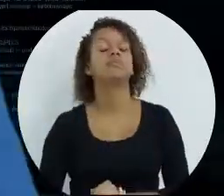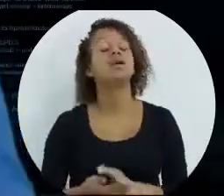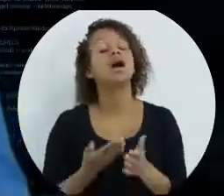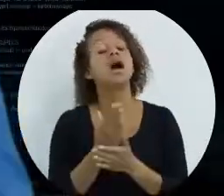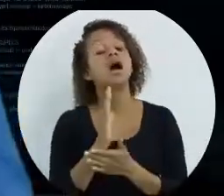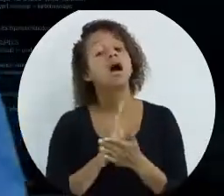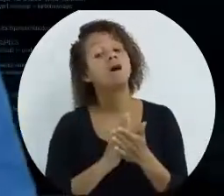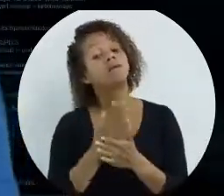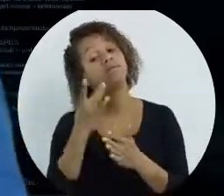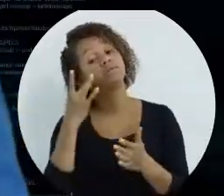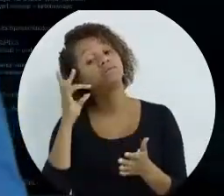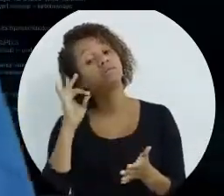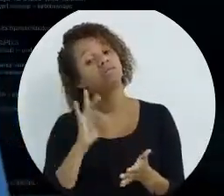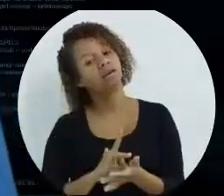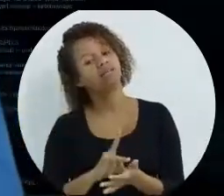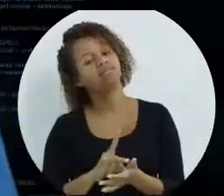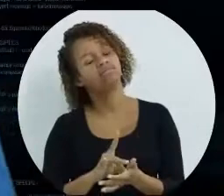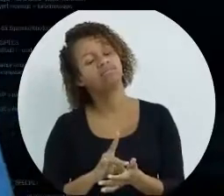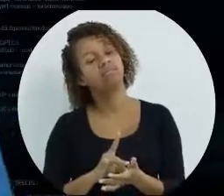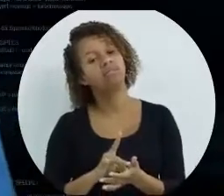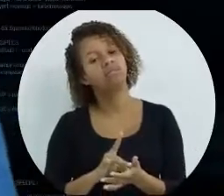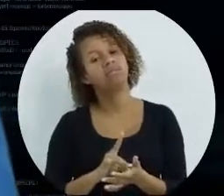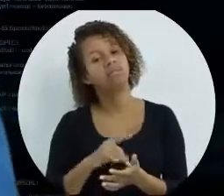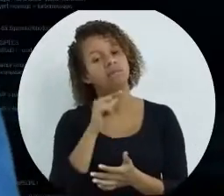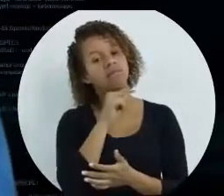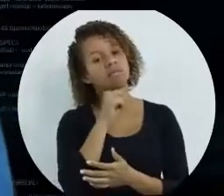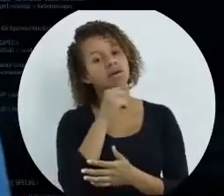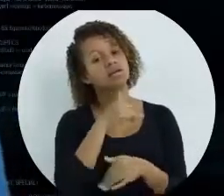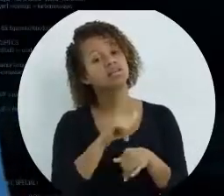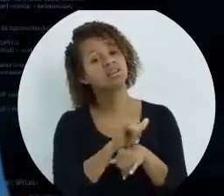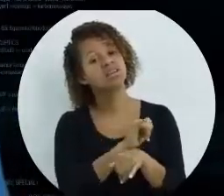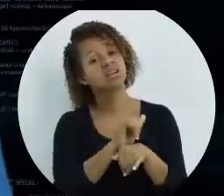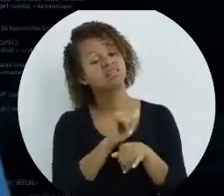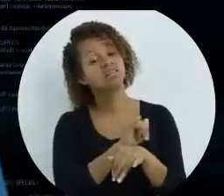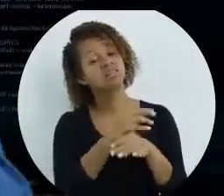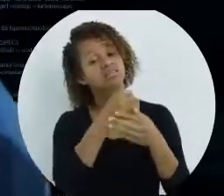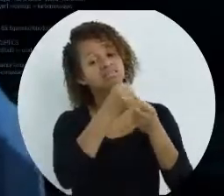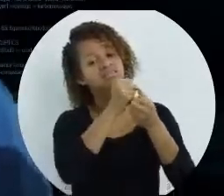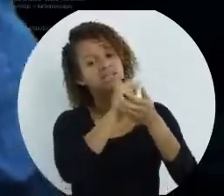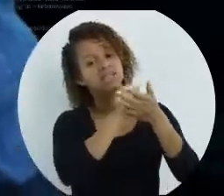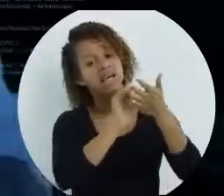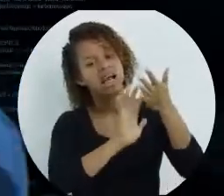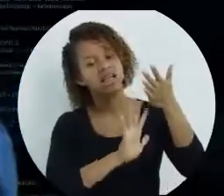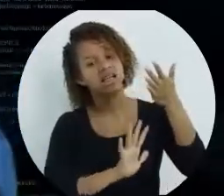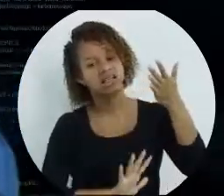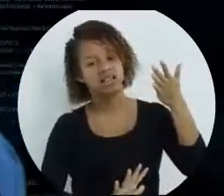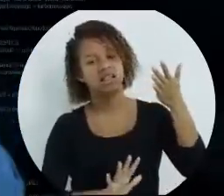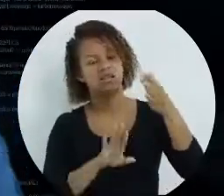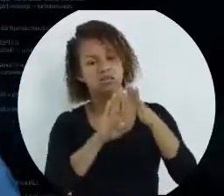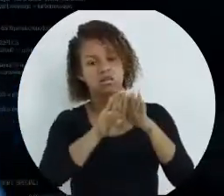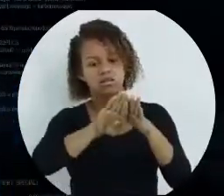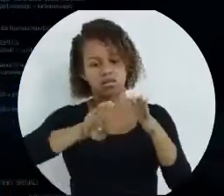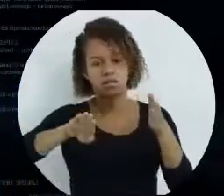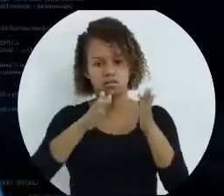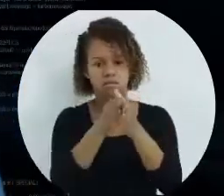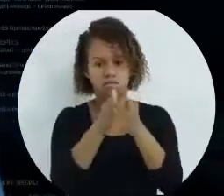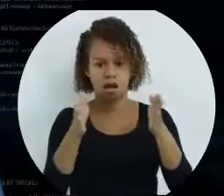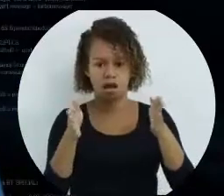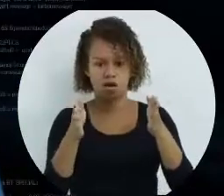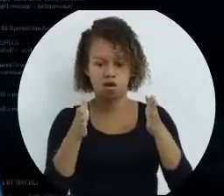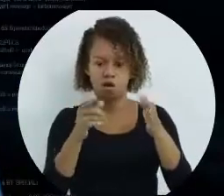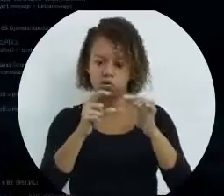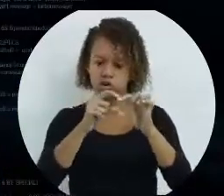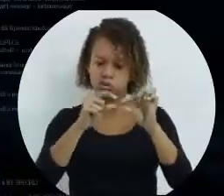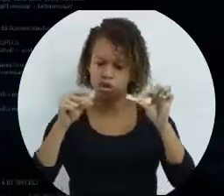Alguns navegadores, eles não vão trabalhar bem com esses caracteres especiais. Também não separe. No que você dá um espacozinho, também